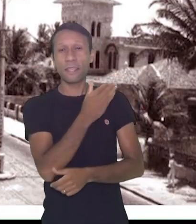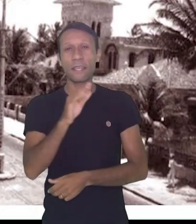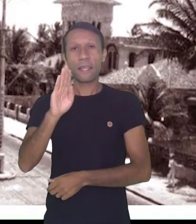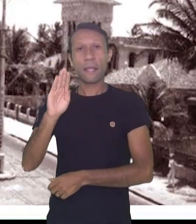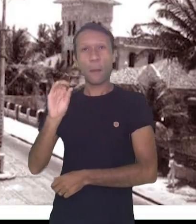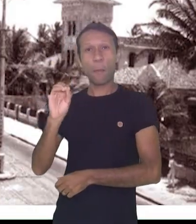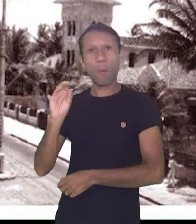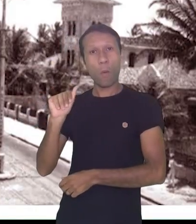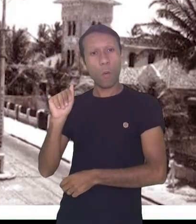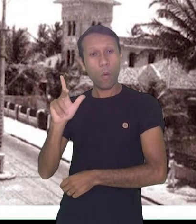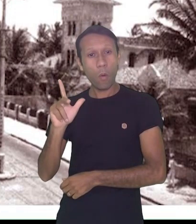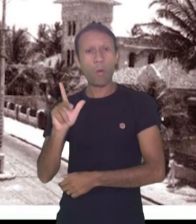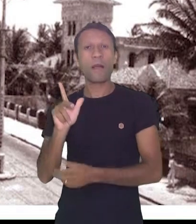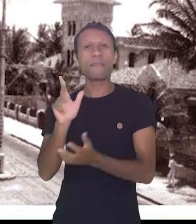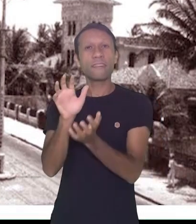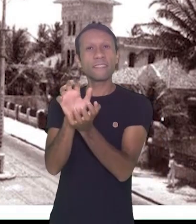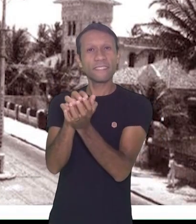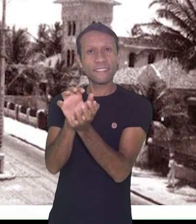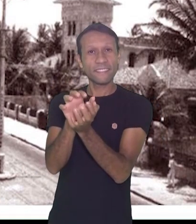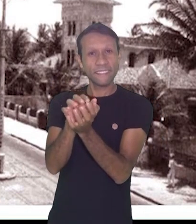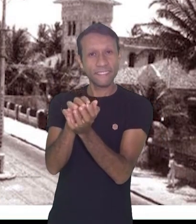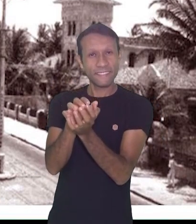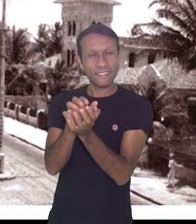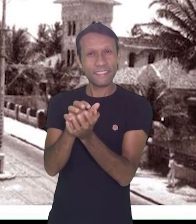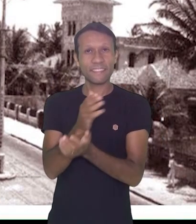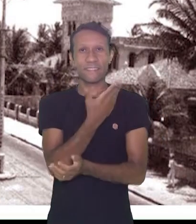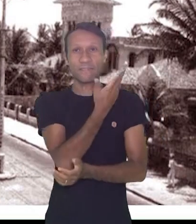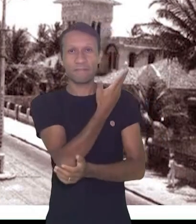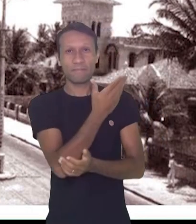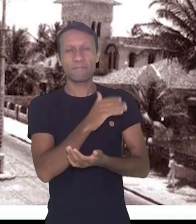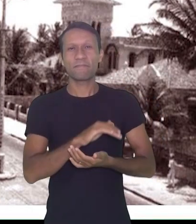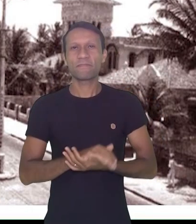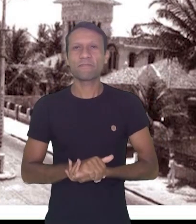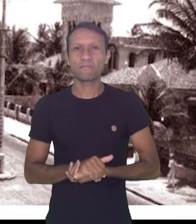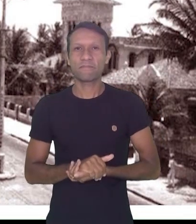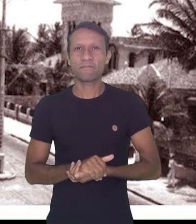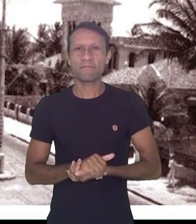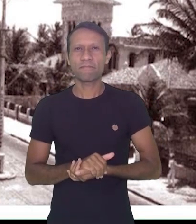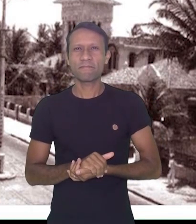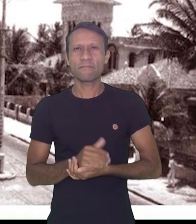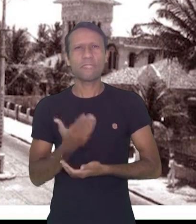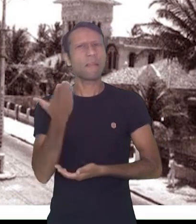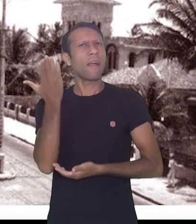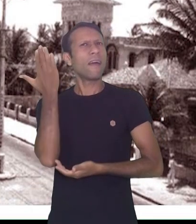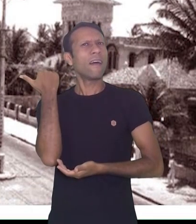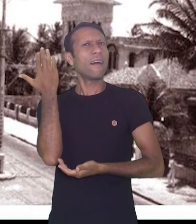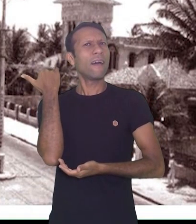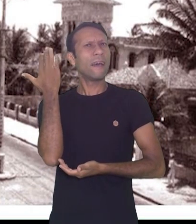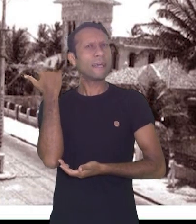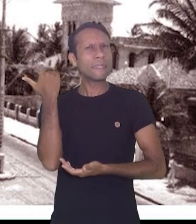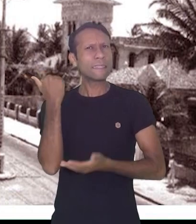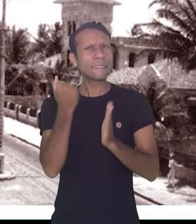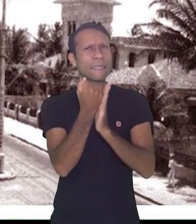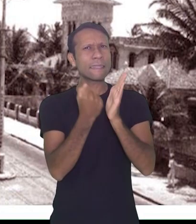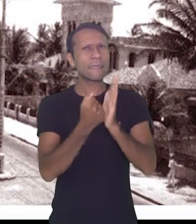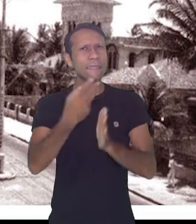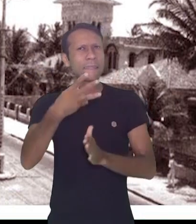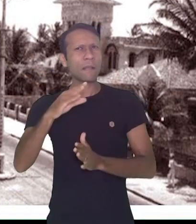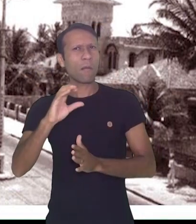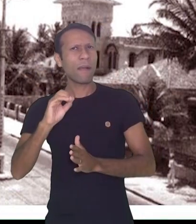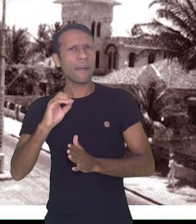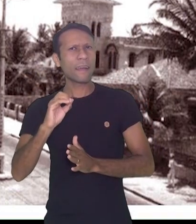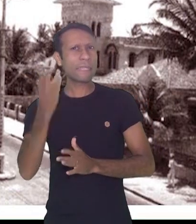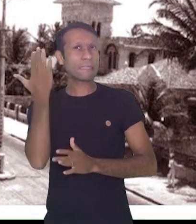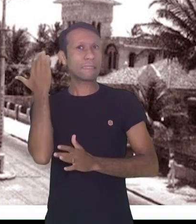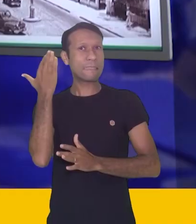Praia de Boa Viagem, na cidade, na nossa capital pernambucana, em Recife. Ver como era Boa Viagem na década de 40 e ver como é